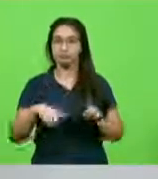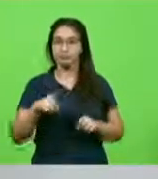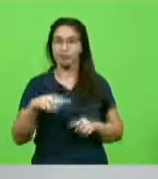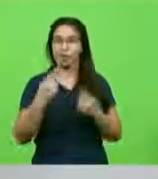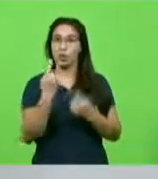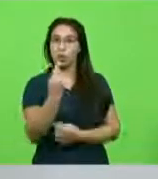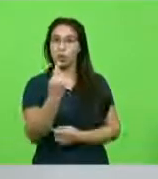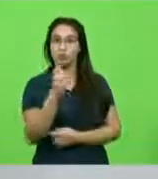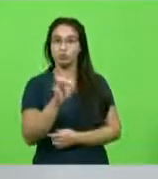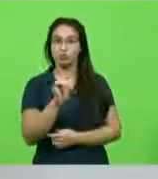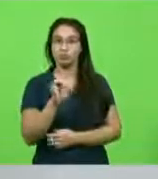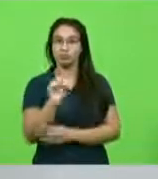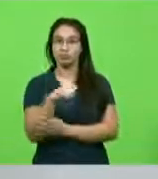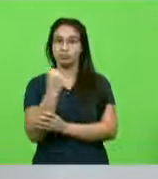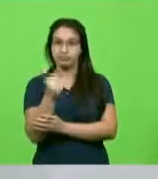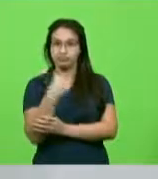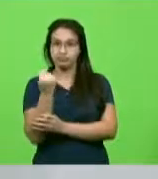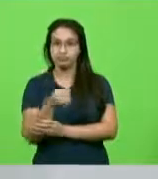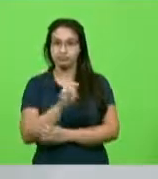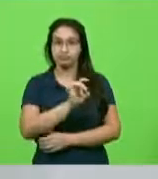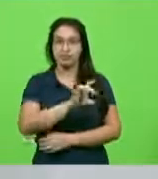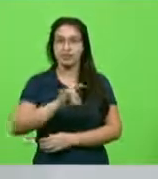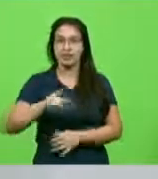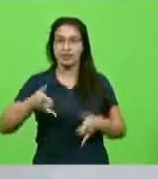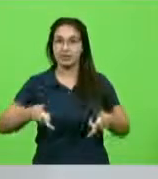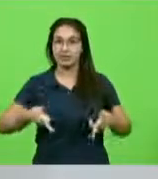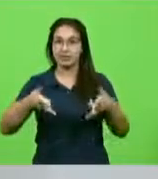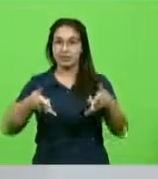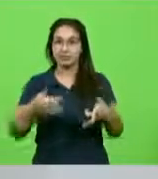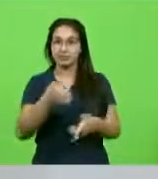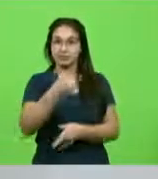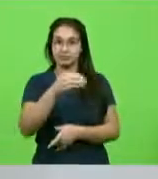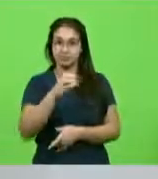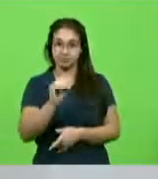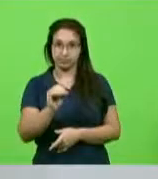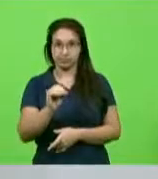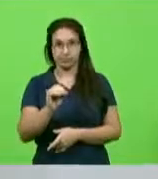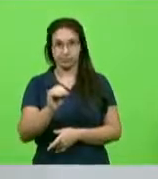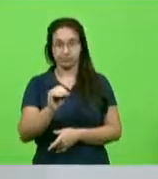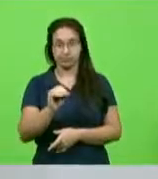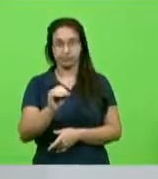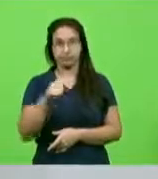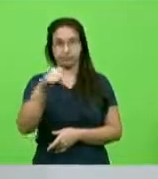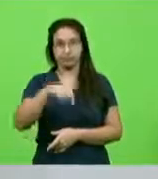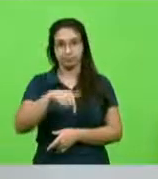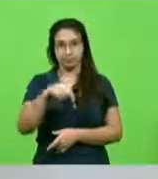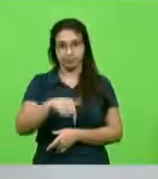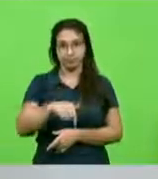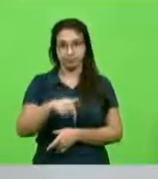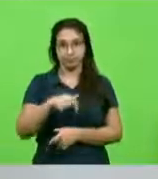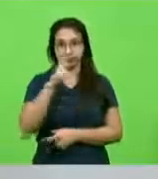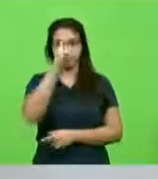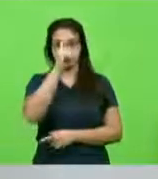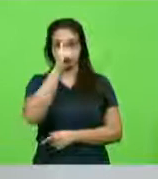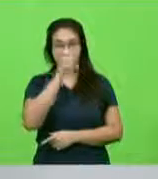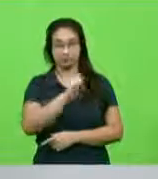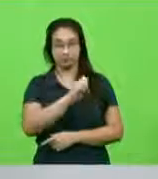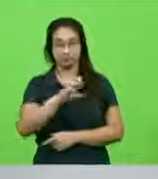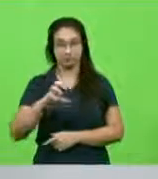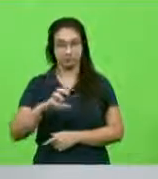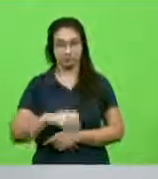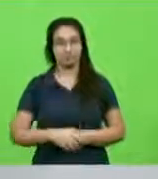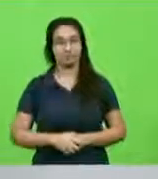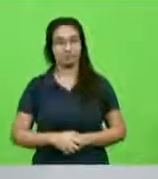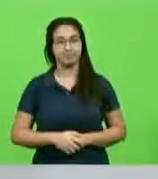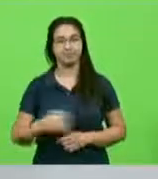fisioterapeuta para cada 10 leitos de UTI em hospitais e clínicas catarinenses. Sobre a